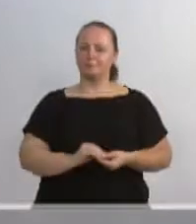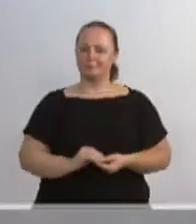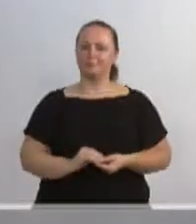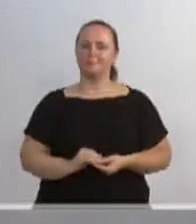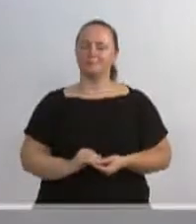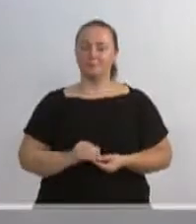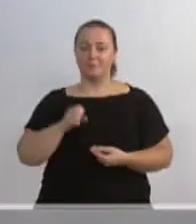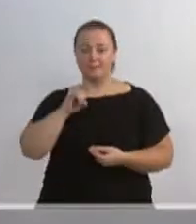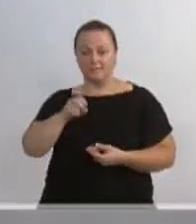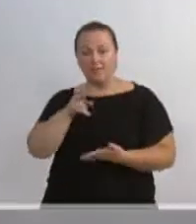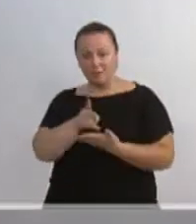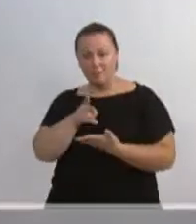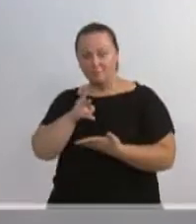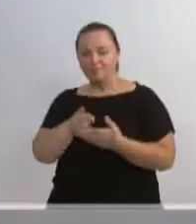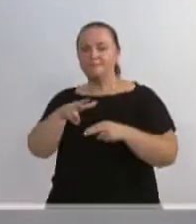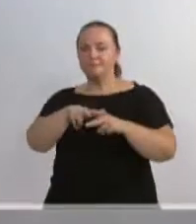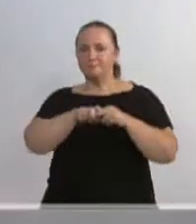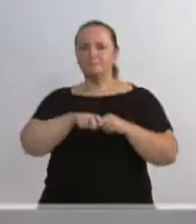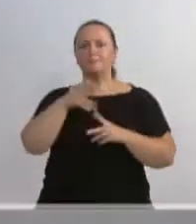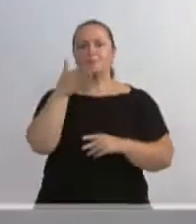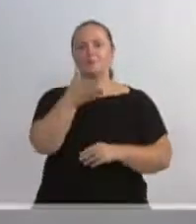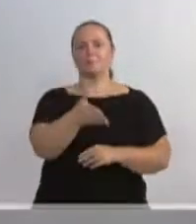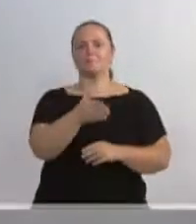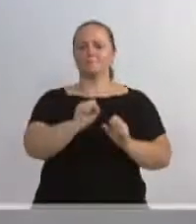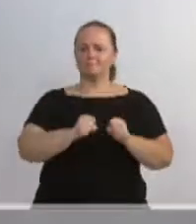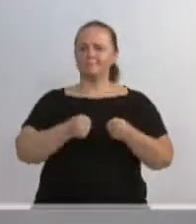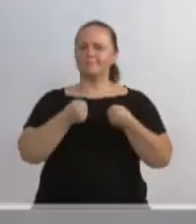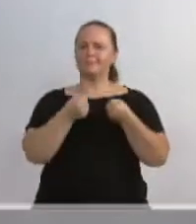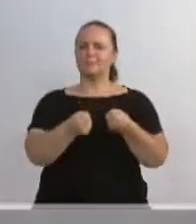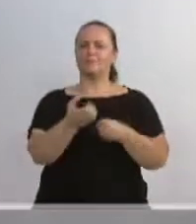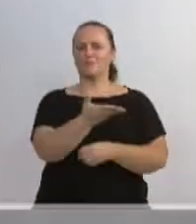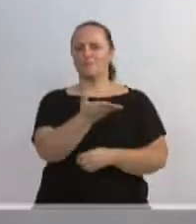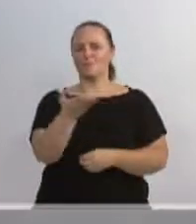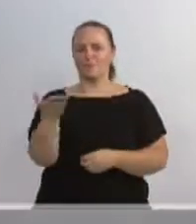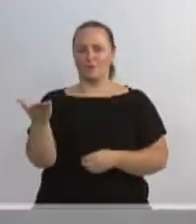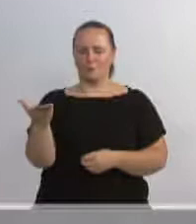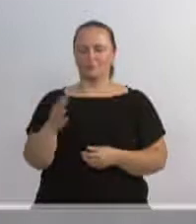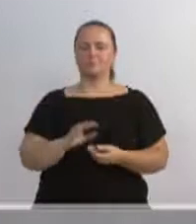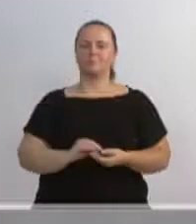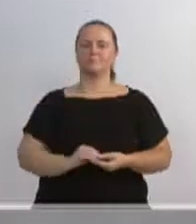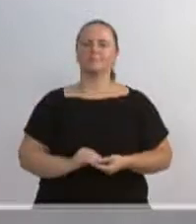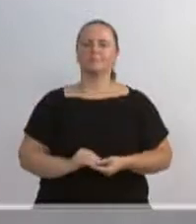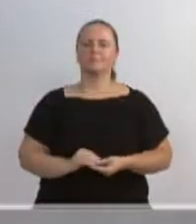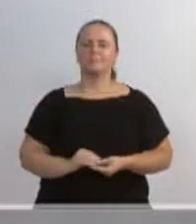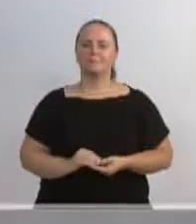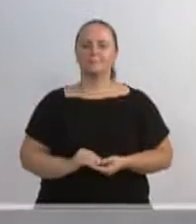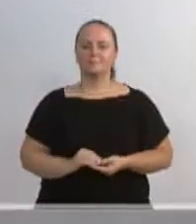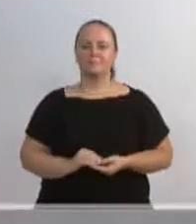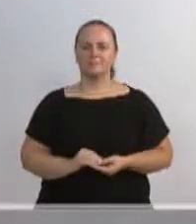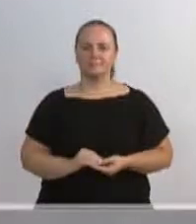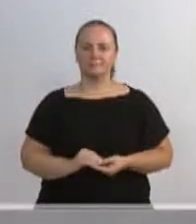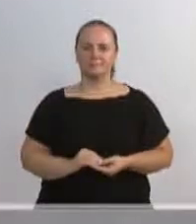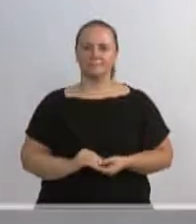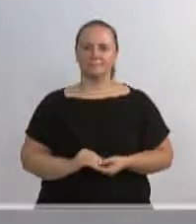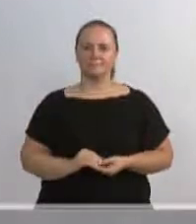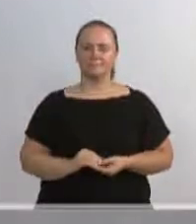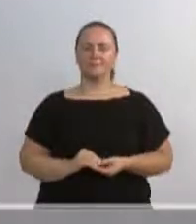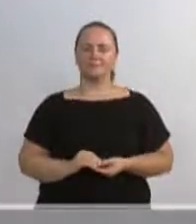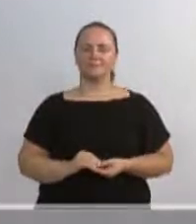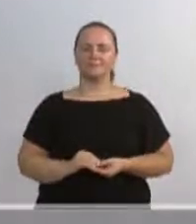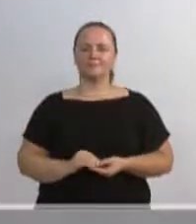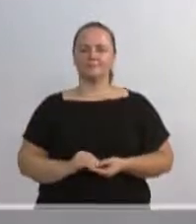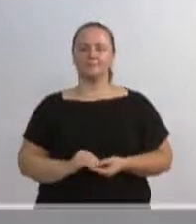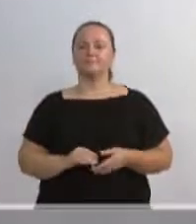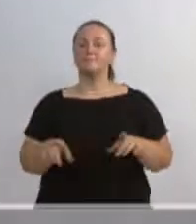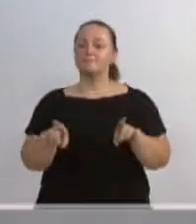aeroporto ainda existe, e se a função é em virtude da existência também do Aeroclube. Gostaria